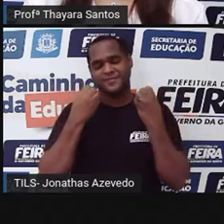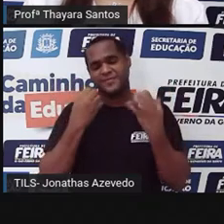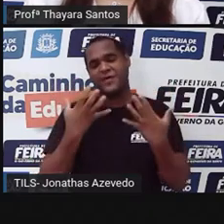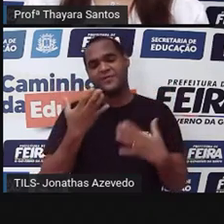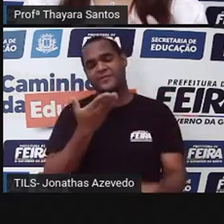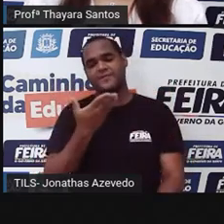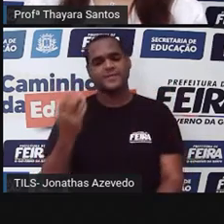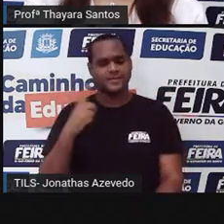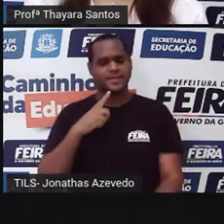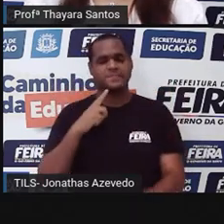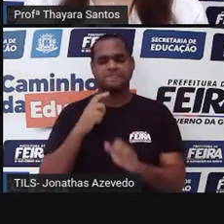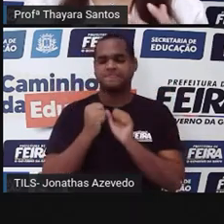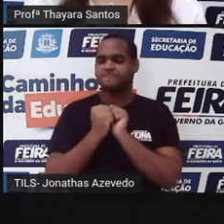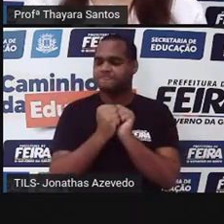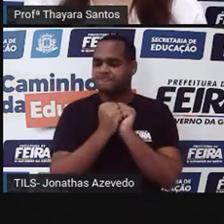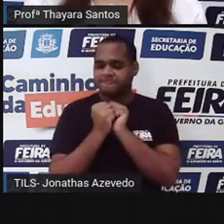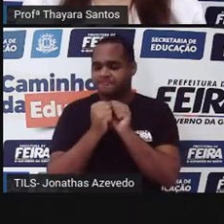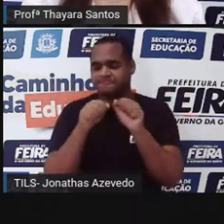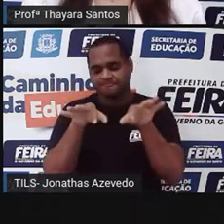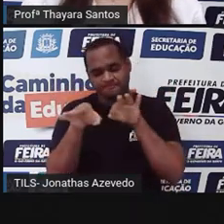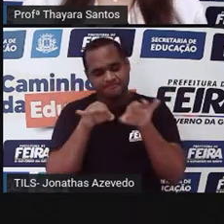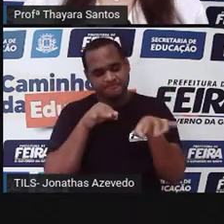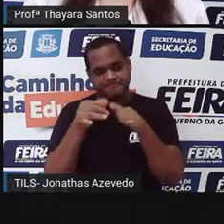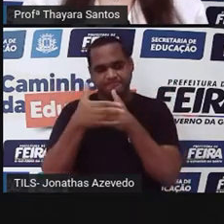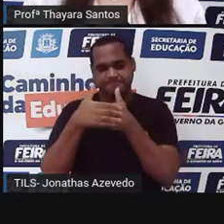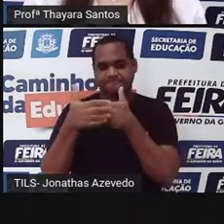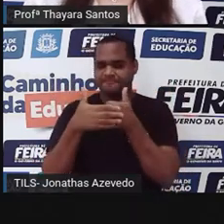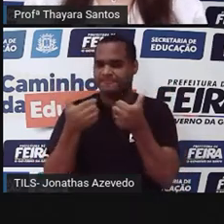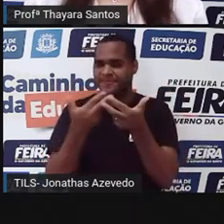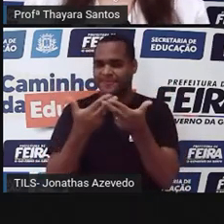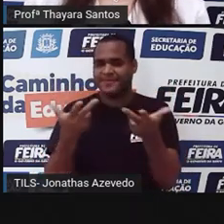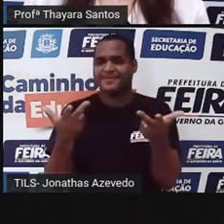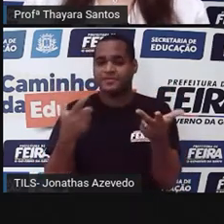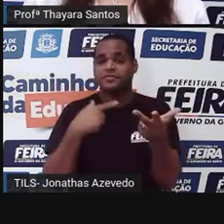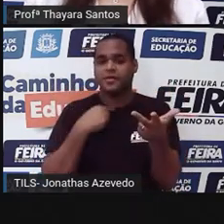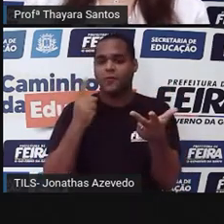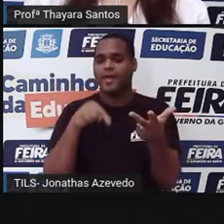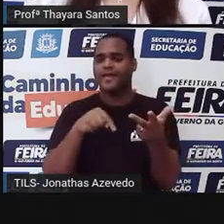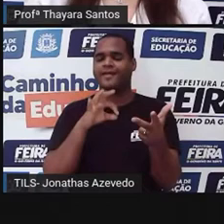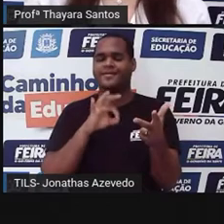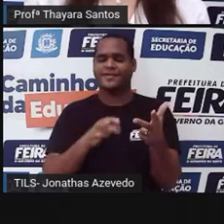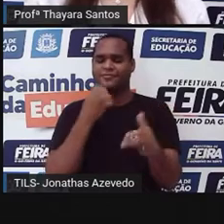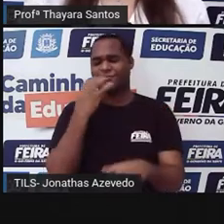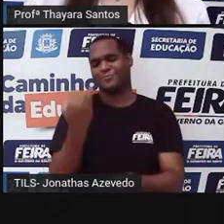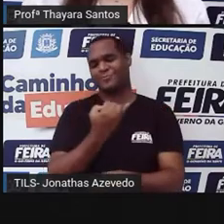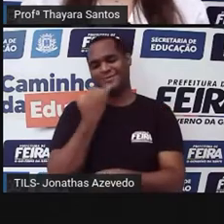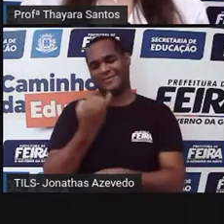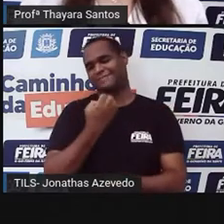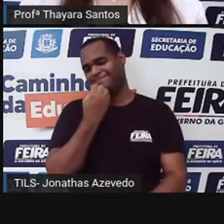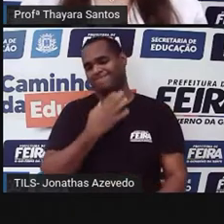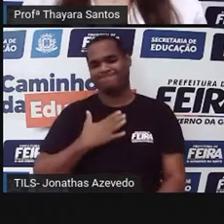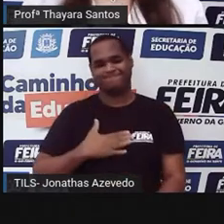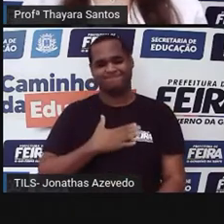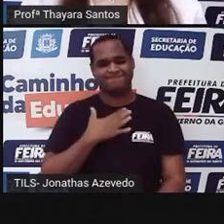aqui com a gente, porque a gente está fazendo tudo com muito carinho para vocês, então tê-los aqui é muito gratificante para a gente.